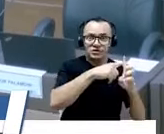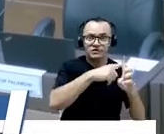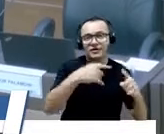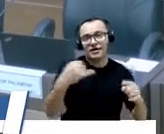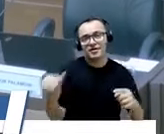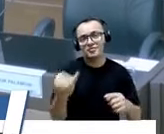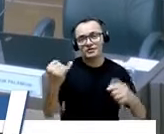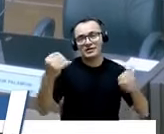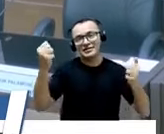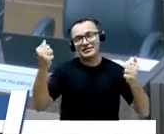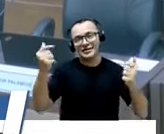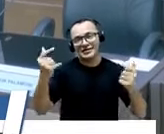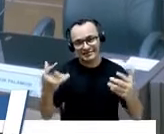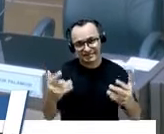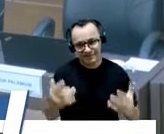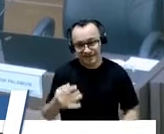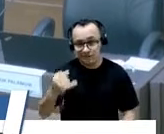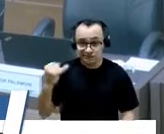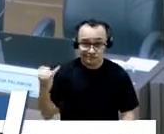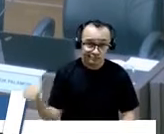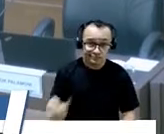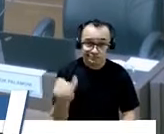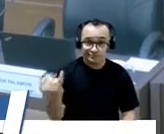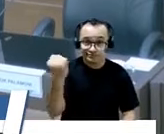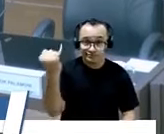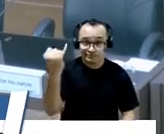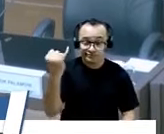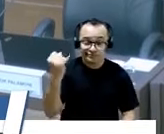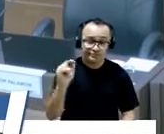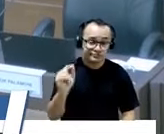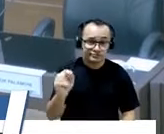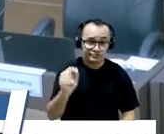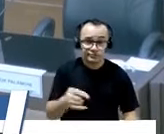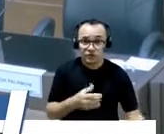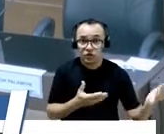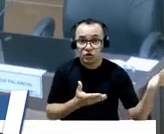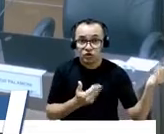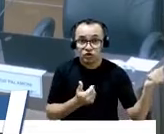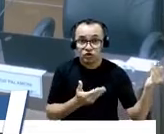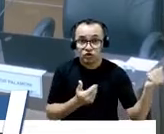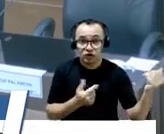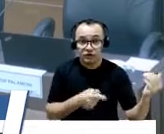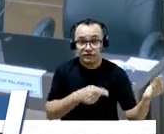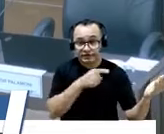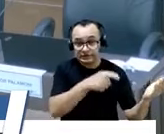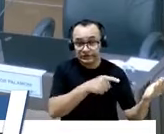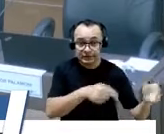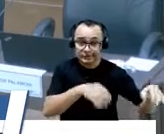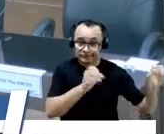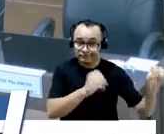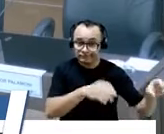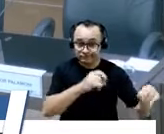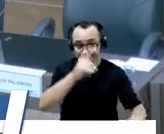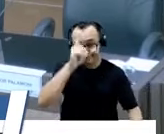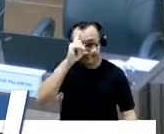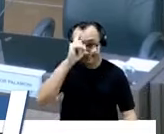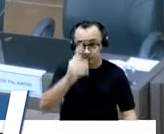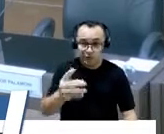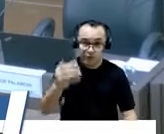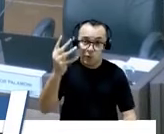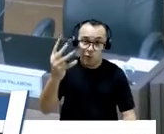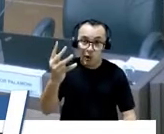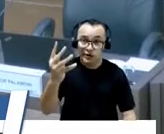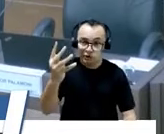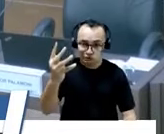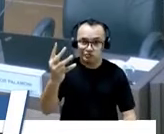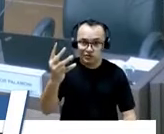a importância que esses jovens de serem evangelizados aí nesses quatro dias, a diferença que traz para a nossa